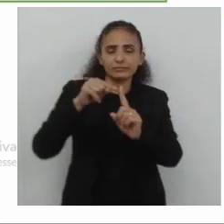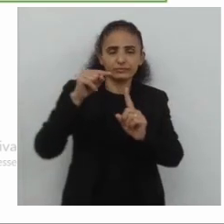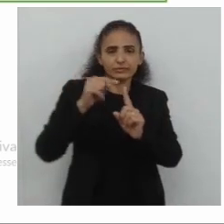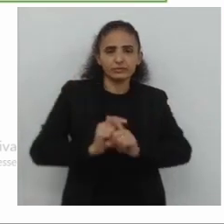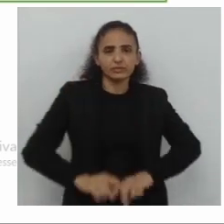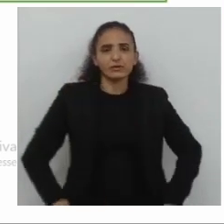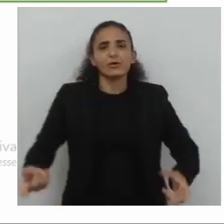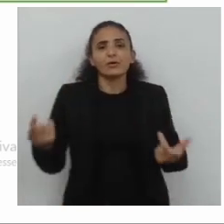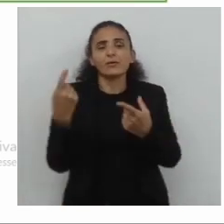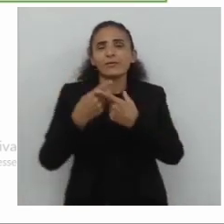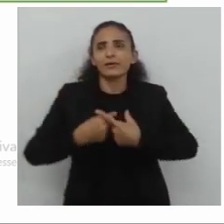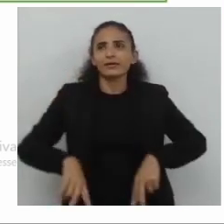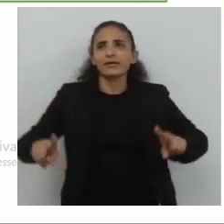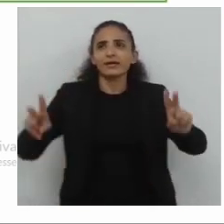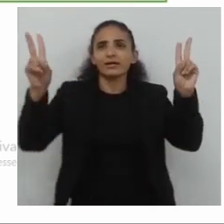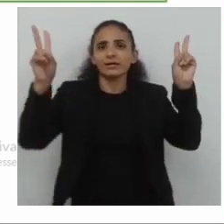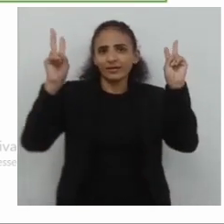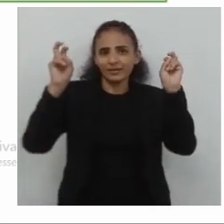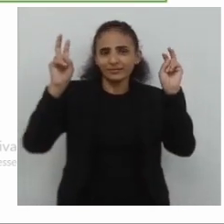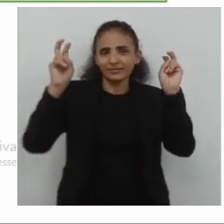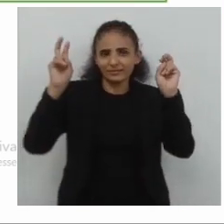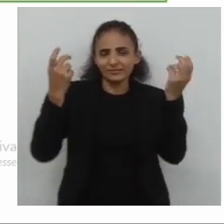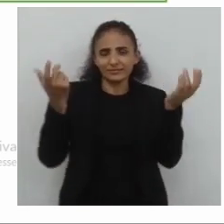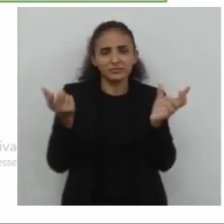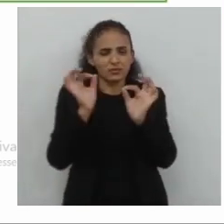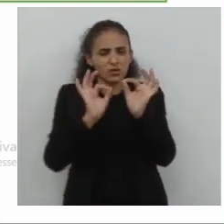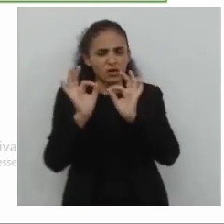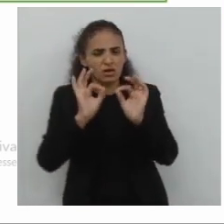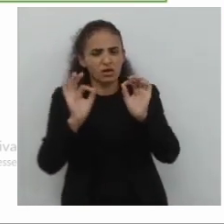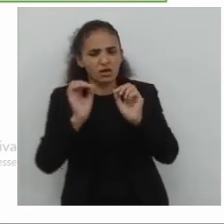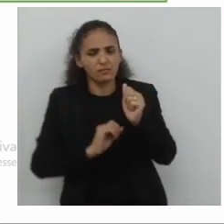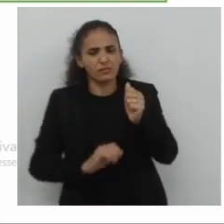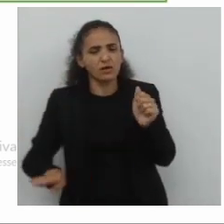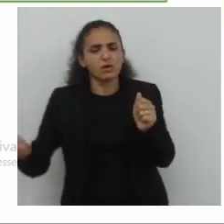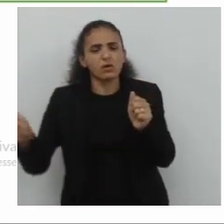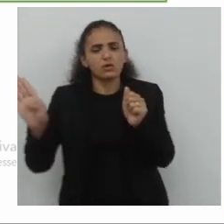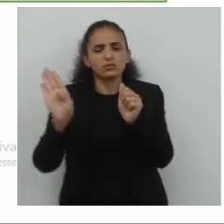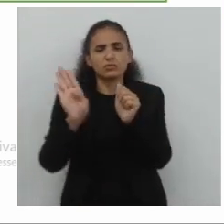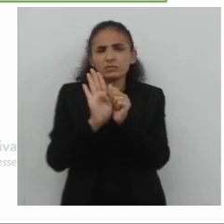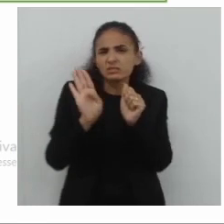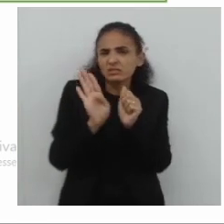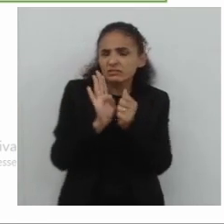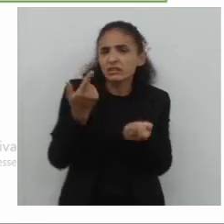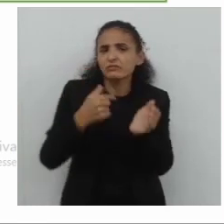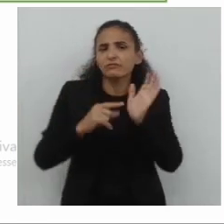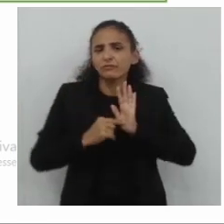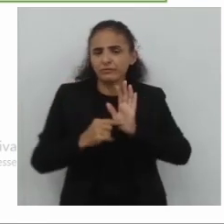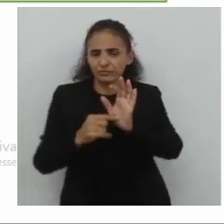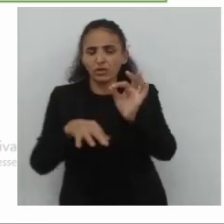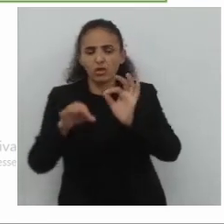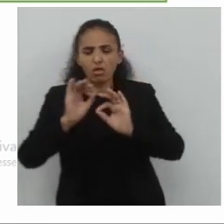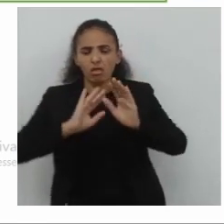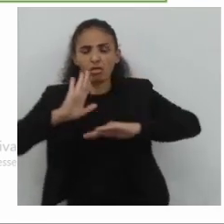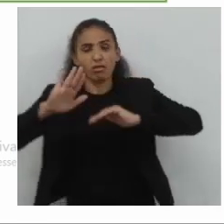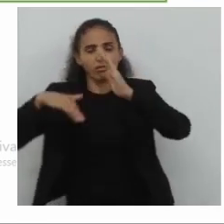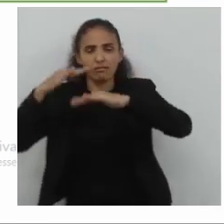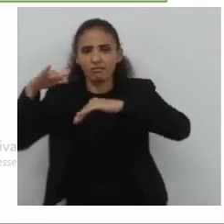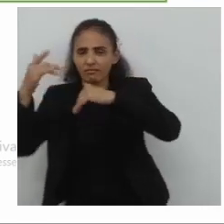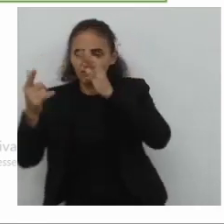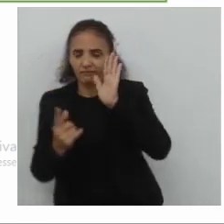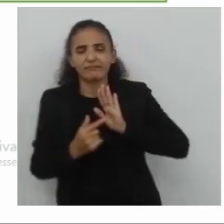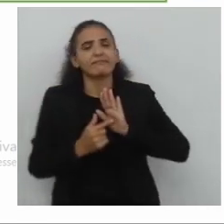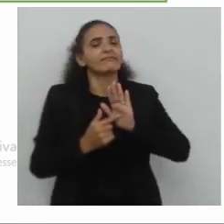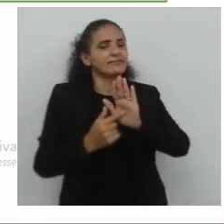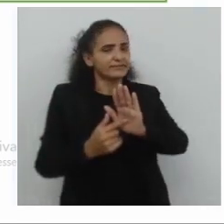pois o título e os substantivos apresentados como uma estrofe mostram o percurso da